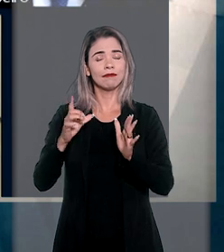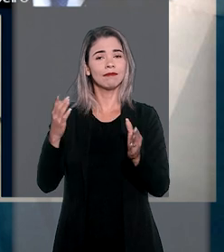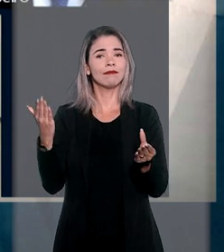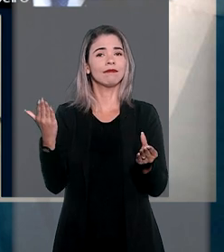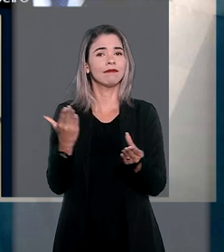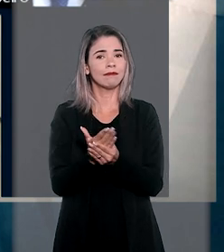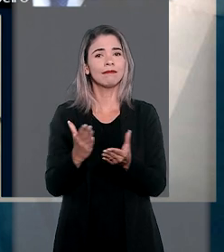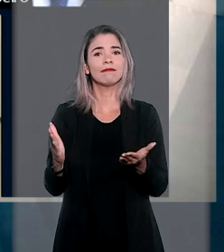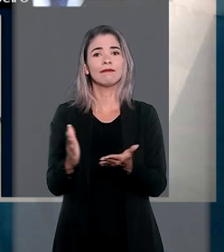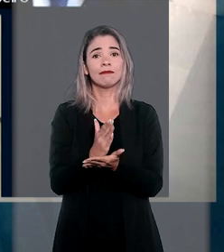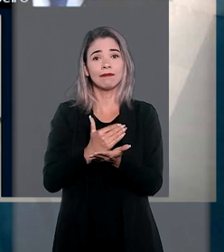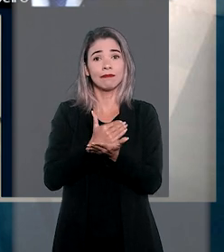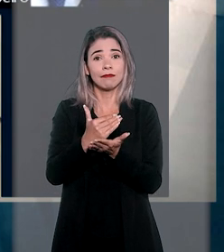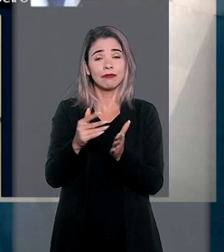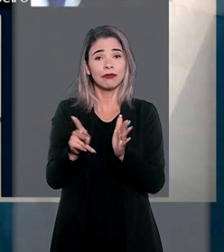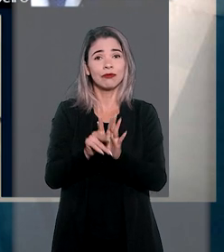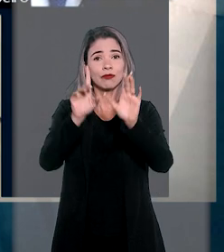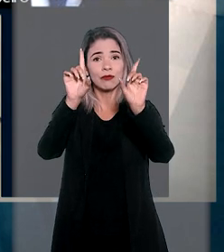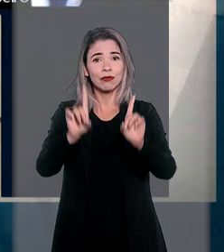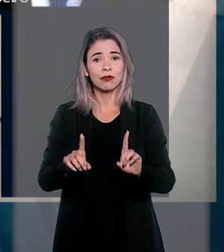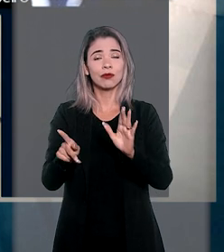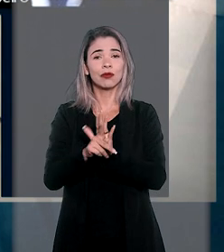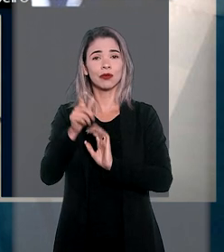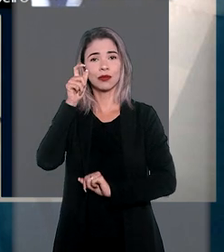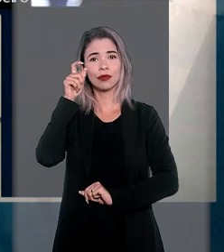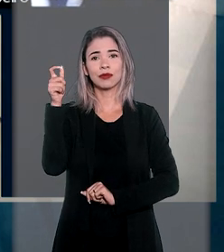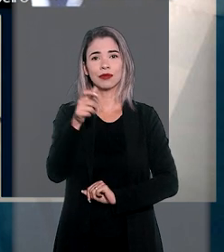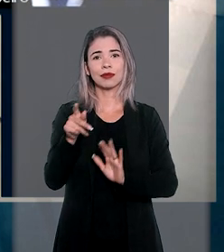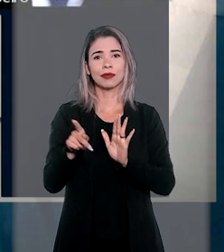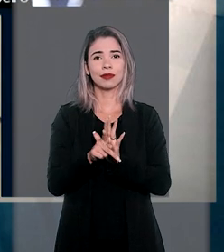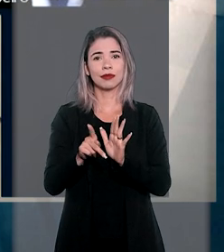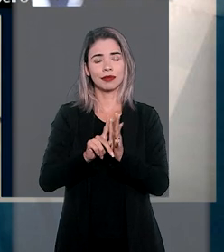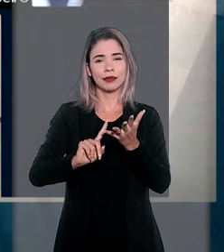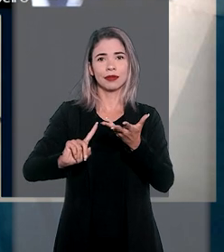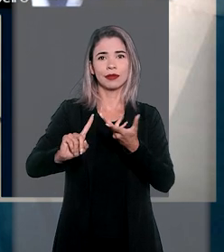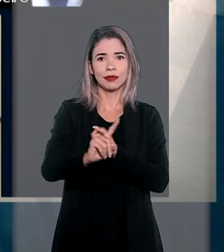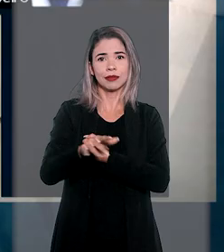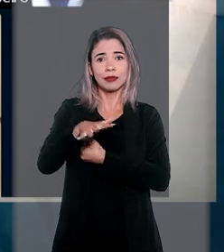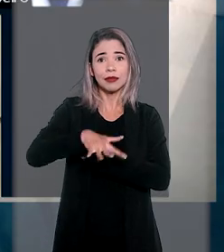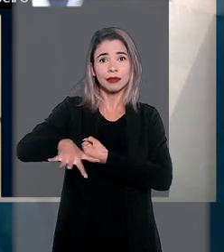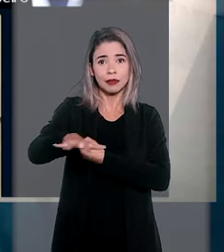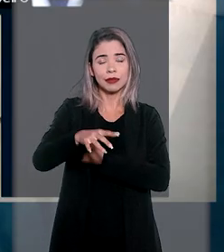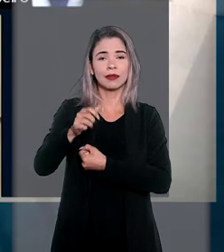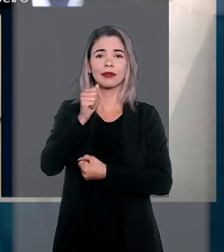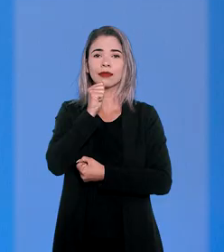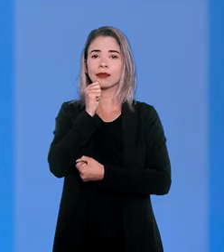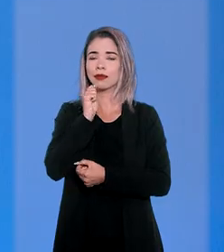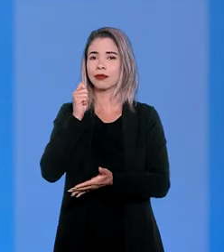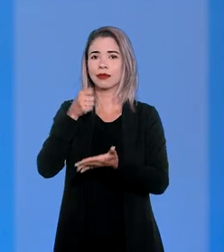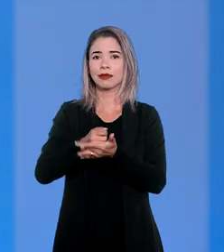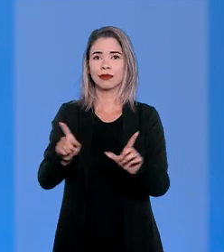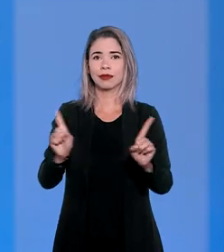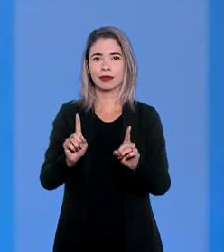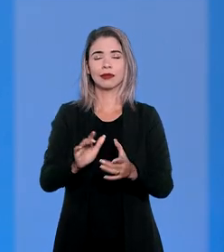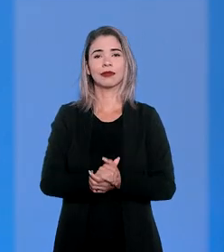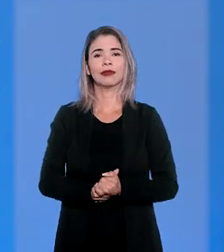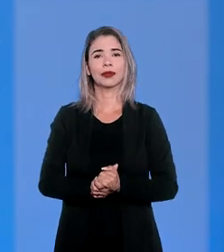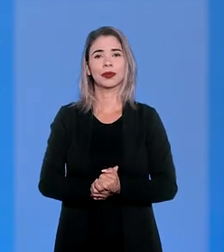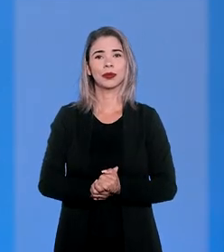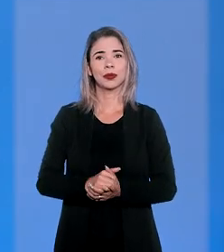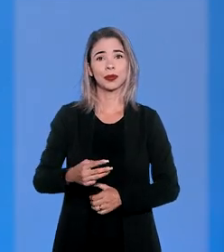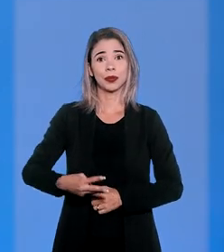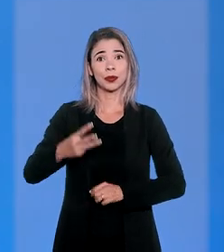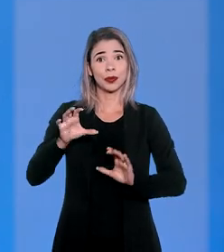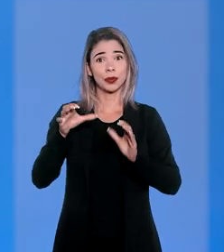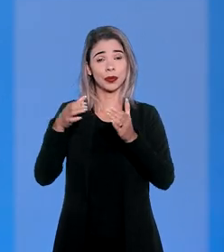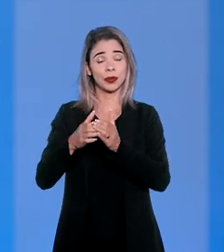ações e execuções iniciadas sobre direitos e interesses relativos ao acervo da entidade liquidanda. E a terceira turma definiu